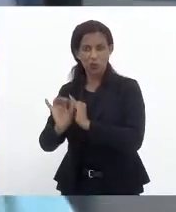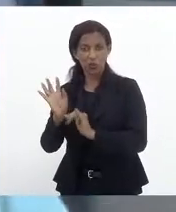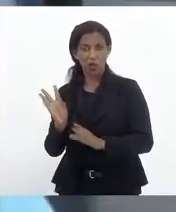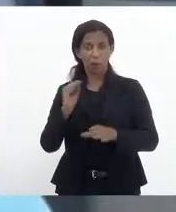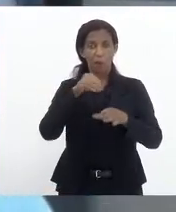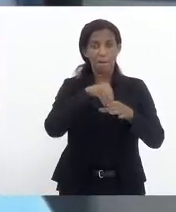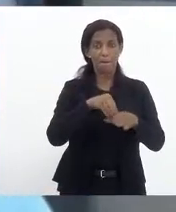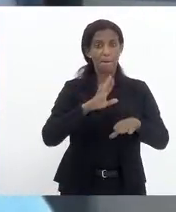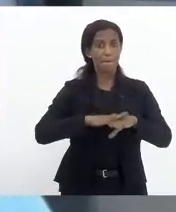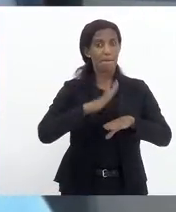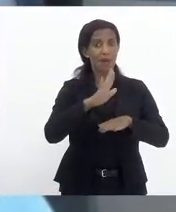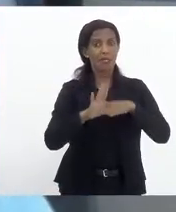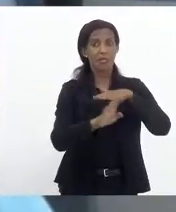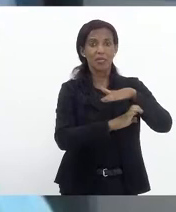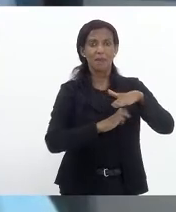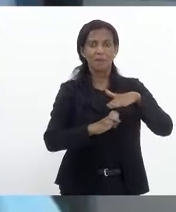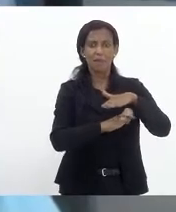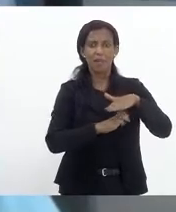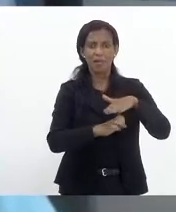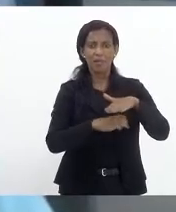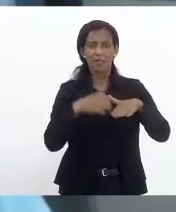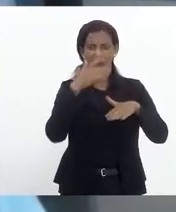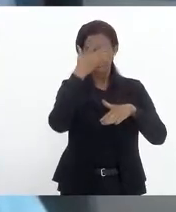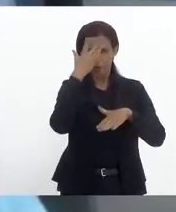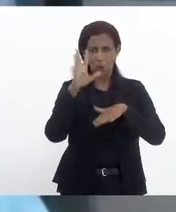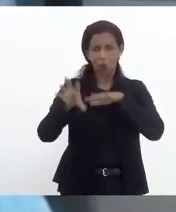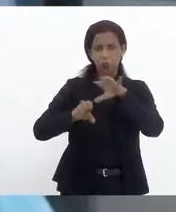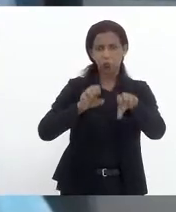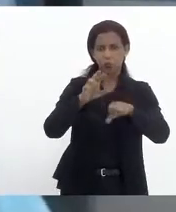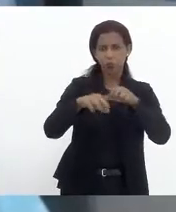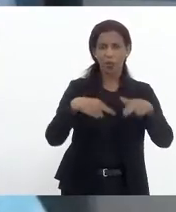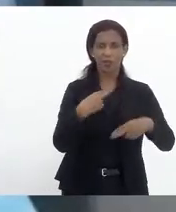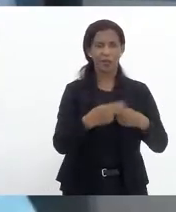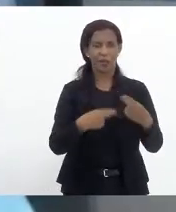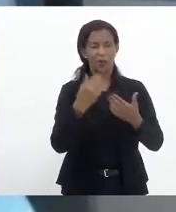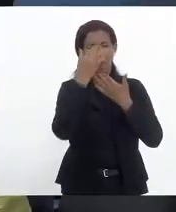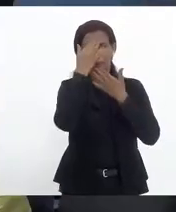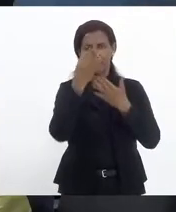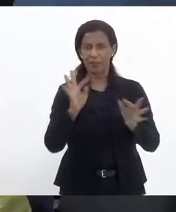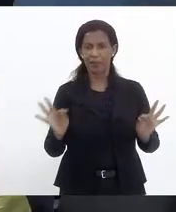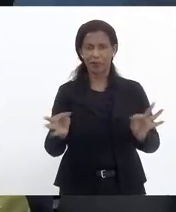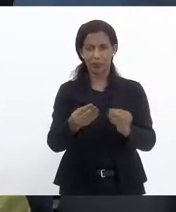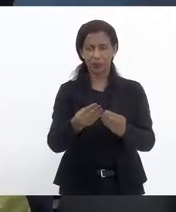mais cooperativas de catadores no trabalho da reciclagem. Obrigado a todos.